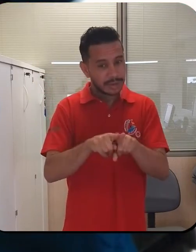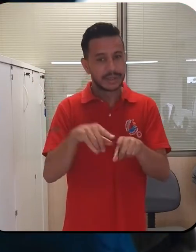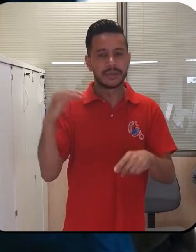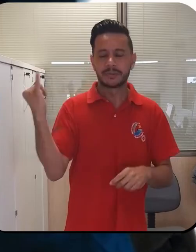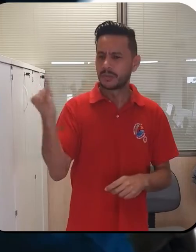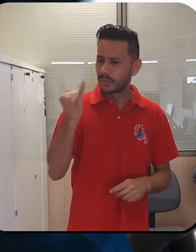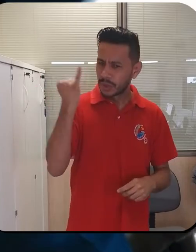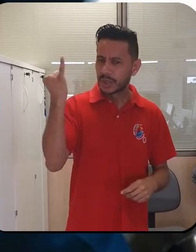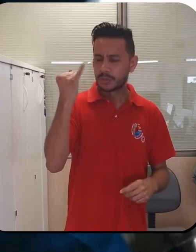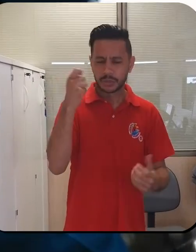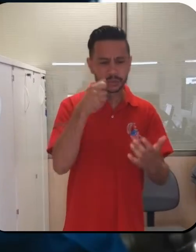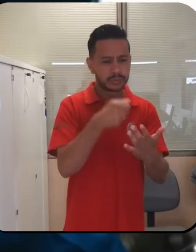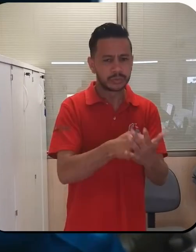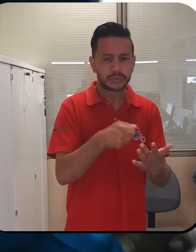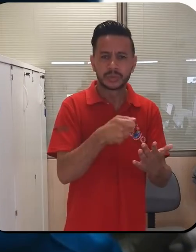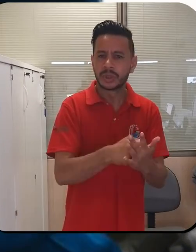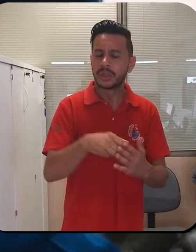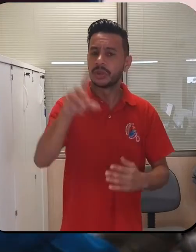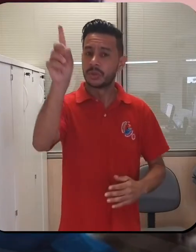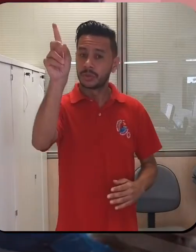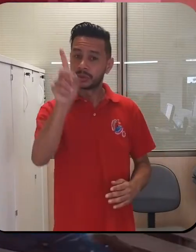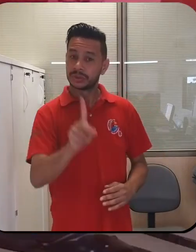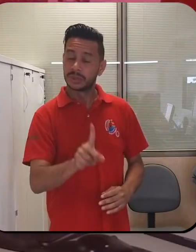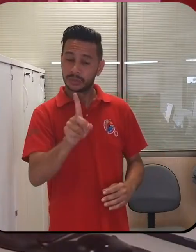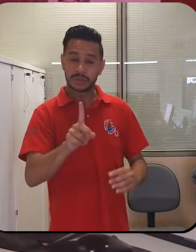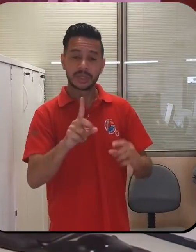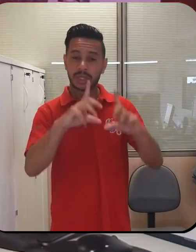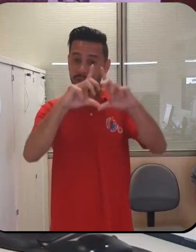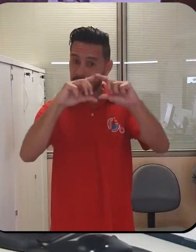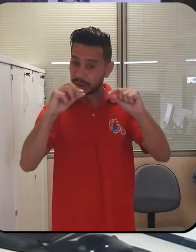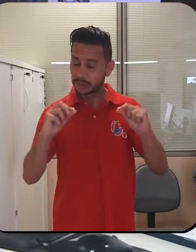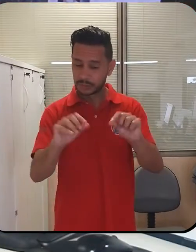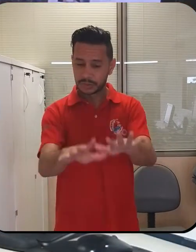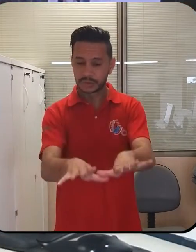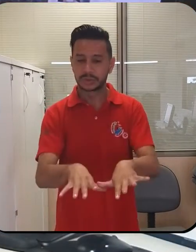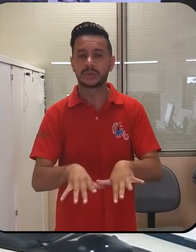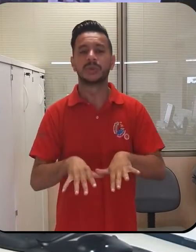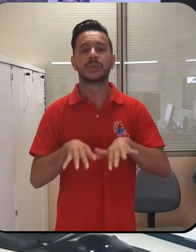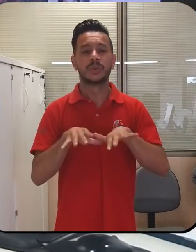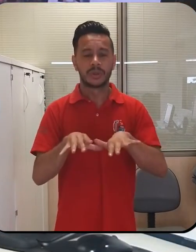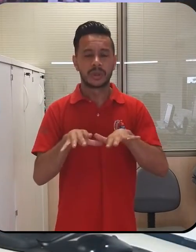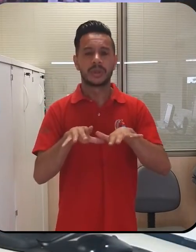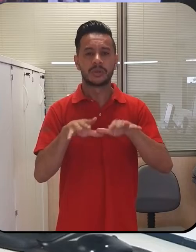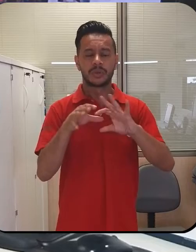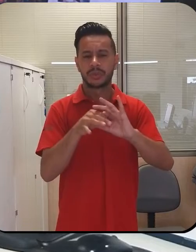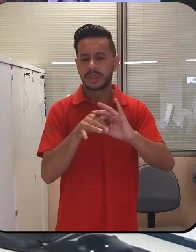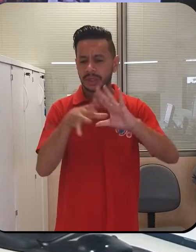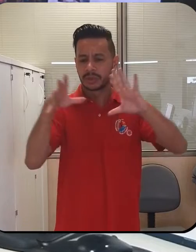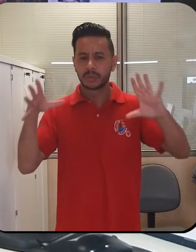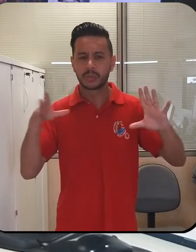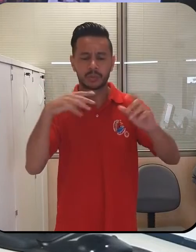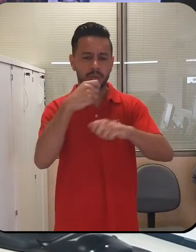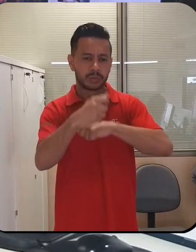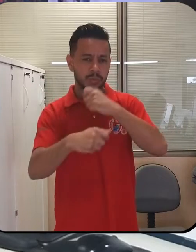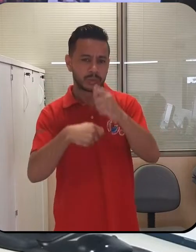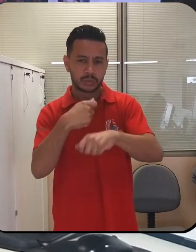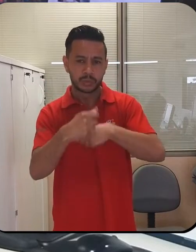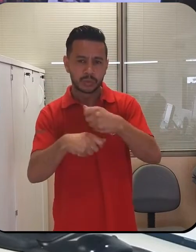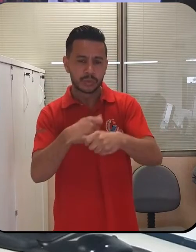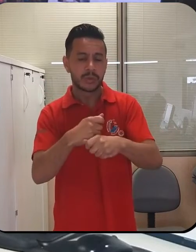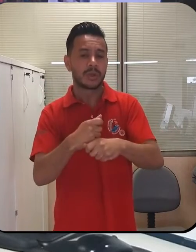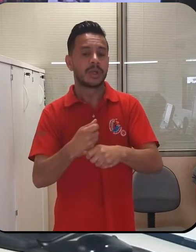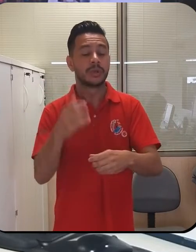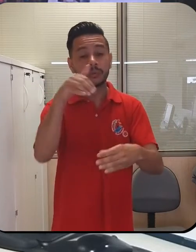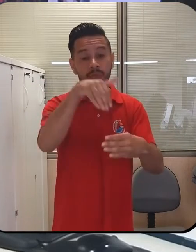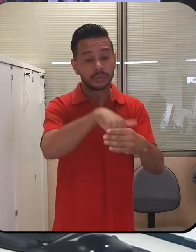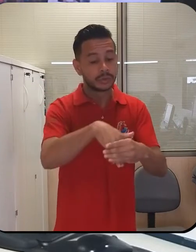pressionar os deputados a votarem contra a medida provisória nomeada de liberdade econômica, que deve ser votada hoje lá